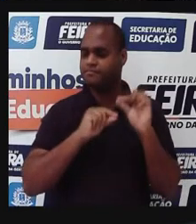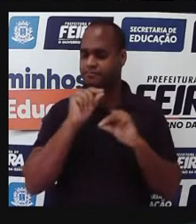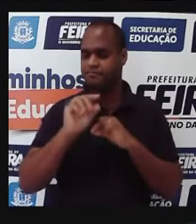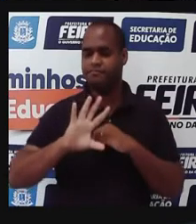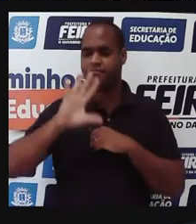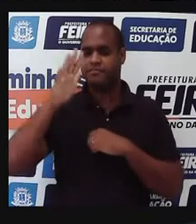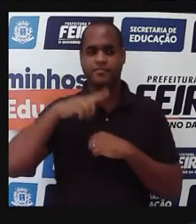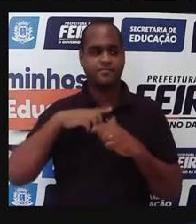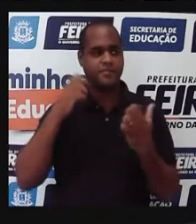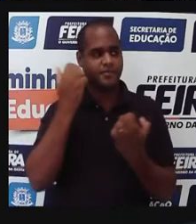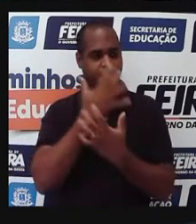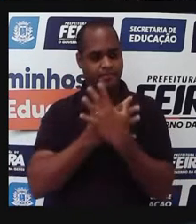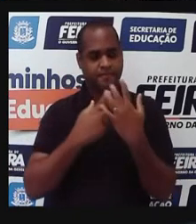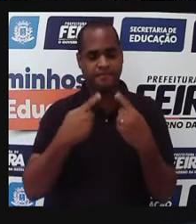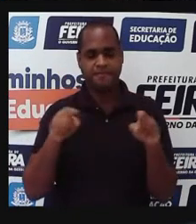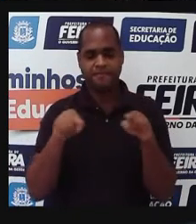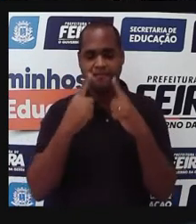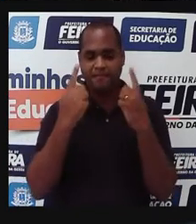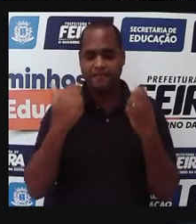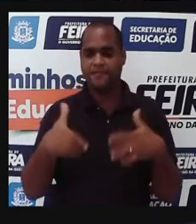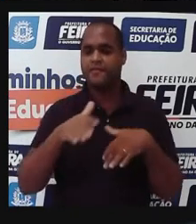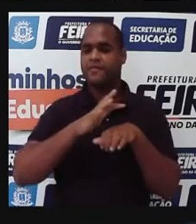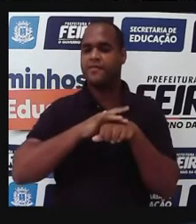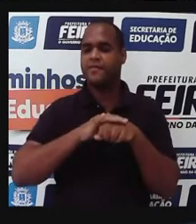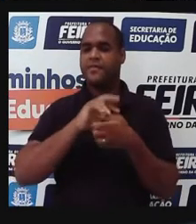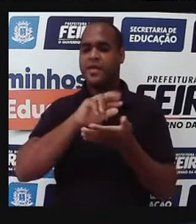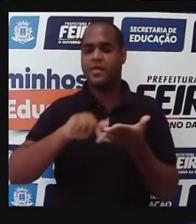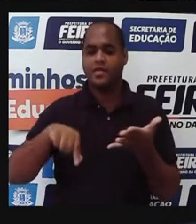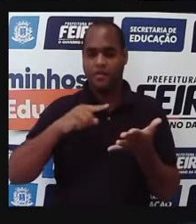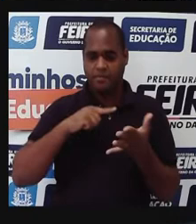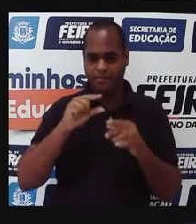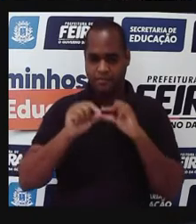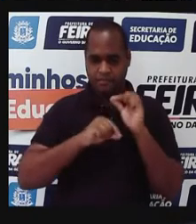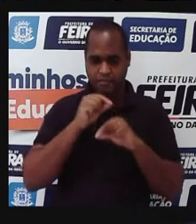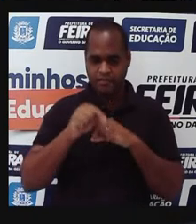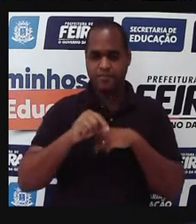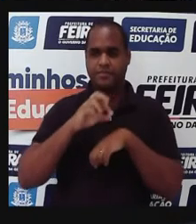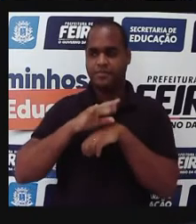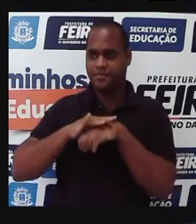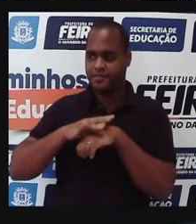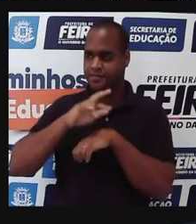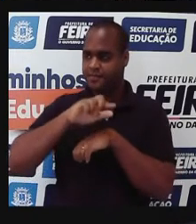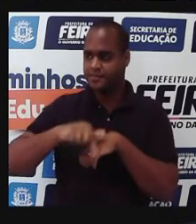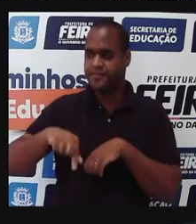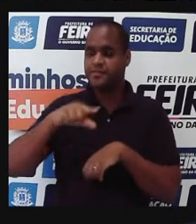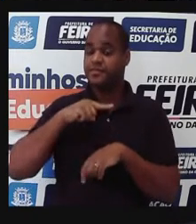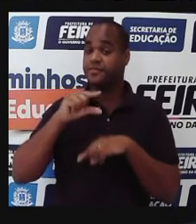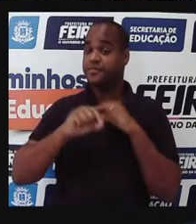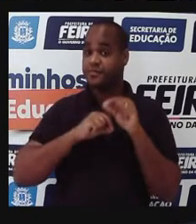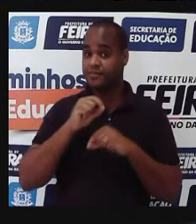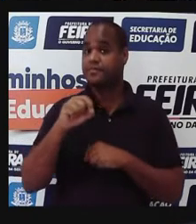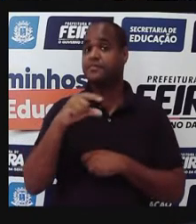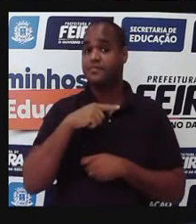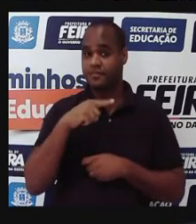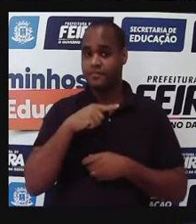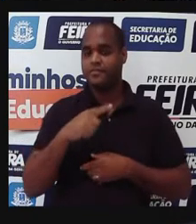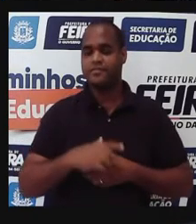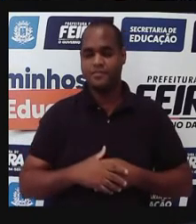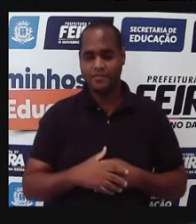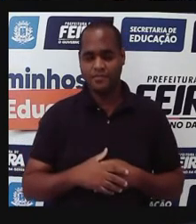trouxe essa música, né, falando de um bocado de doenças? Porque algumas dessas doenças, né, que esse Zé Meningite teve,